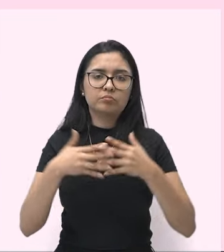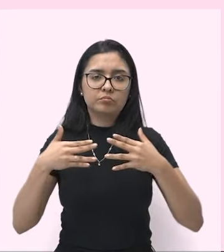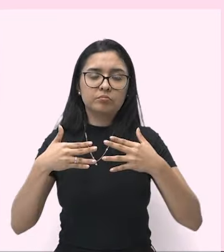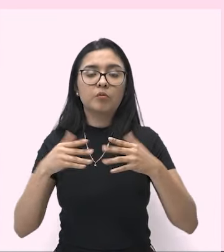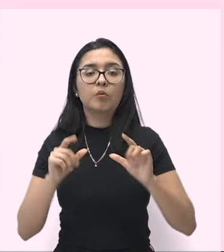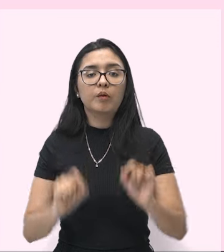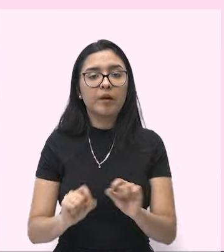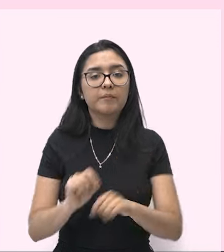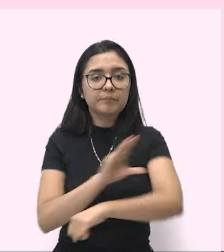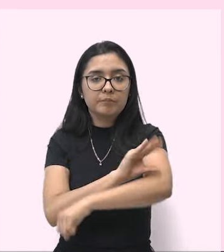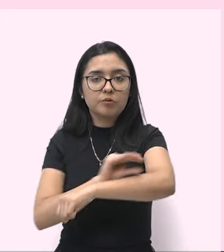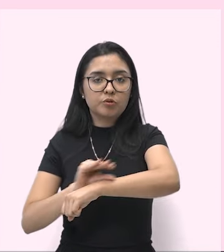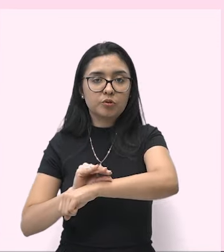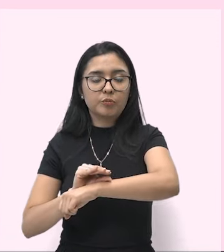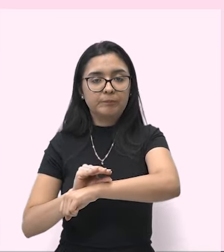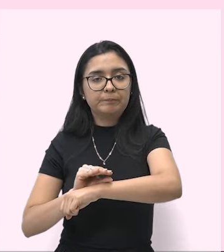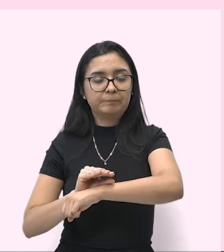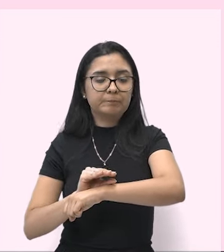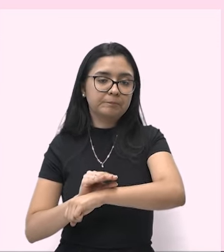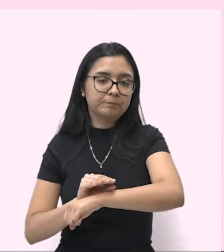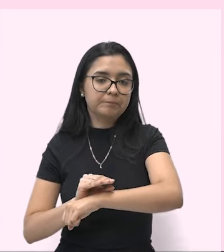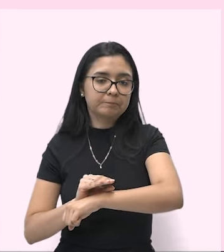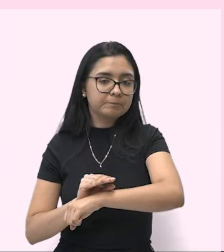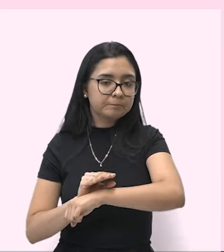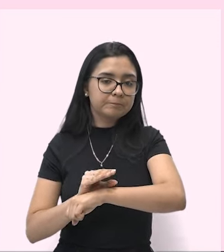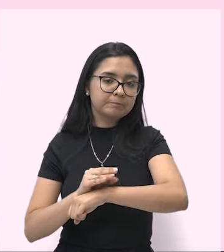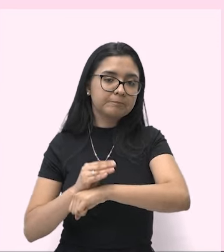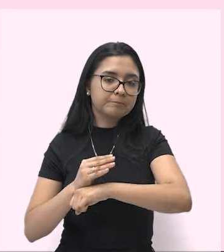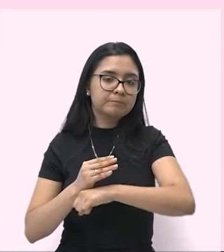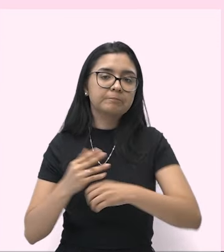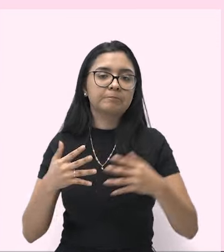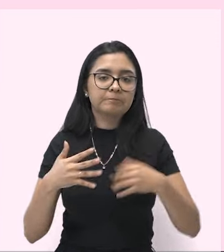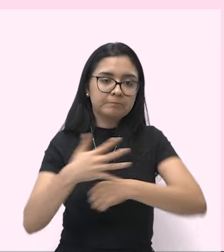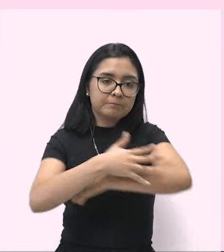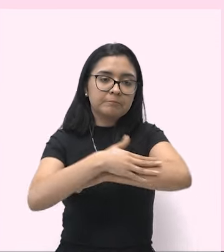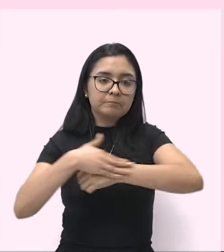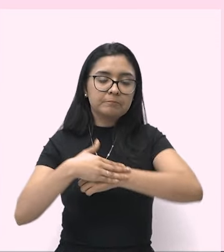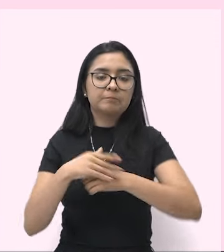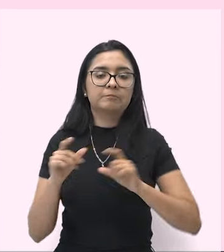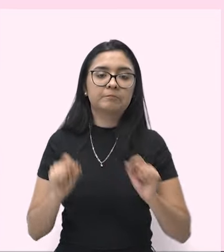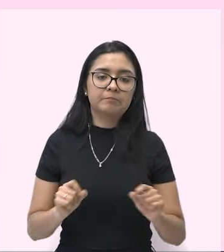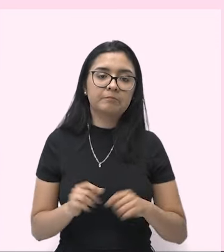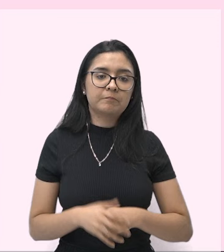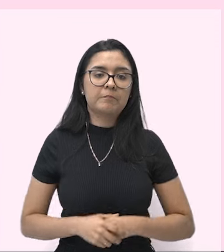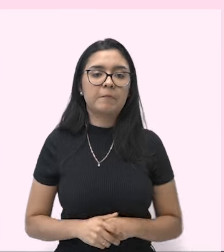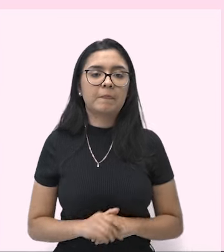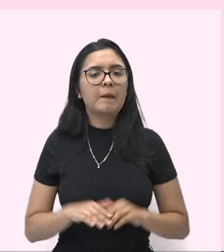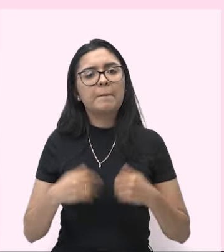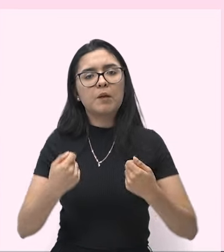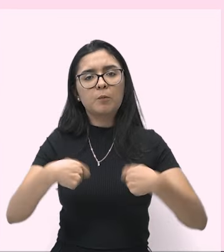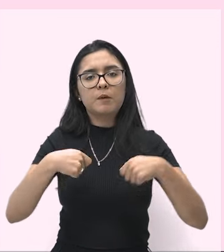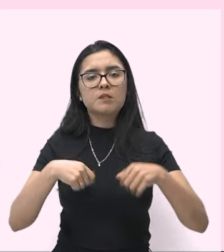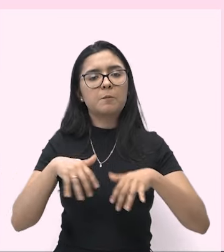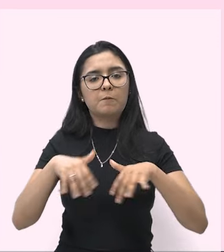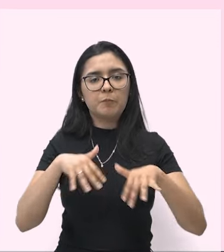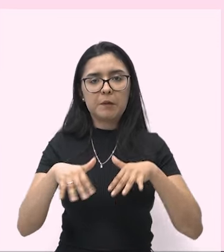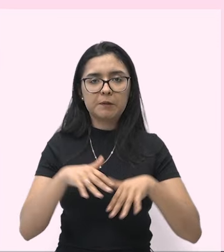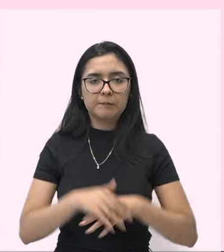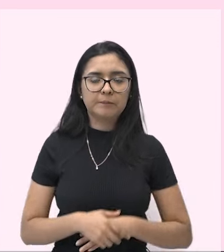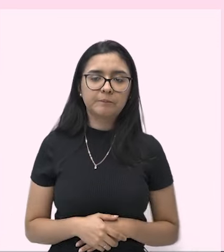Fazendo que ele fique de forma igual, contraído, mas sem gerar movimento.